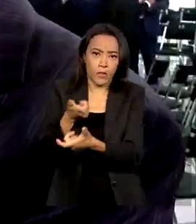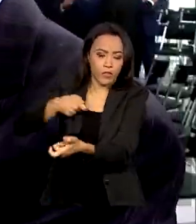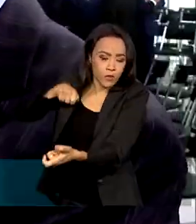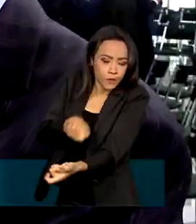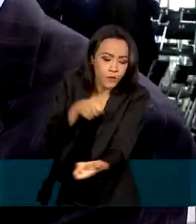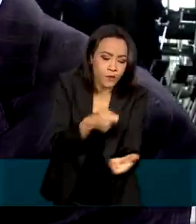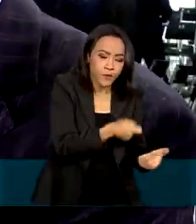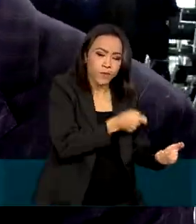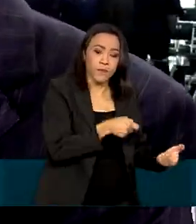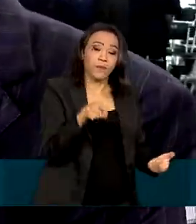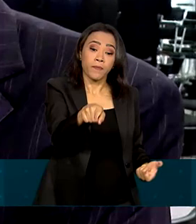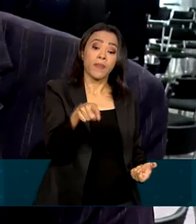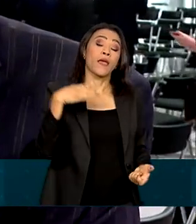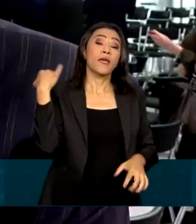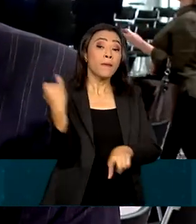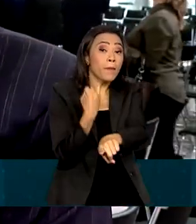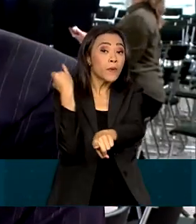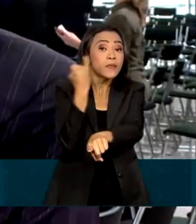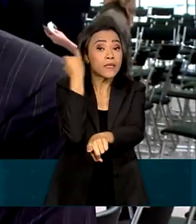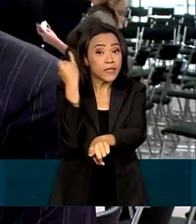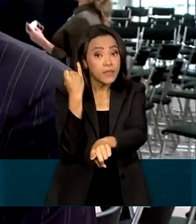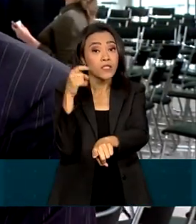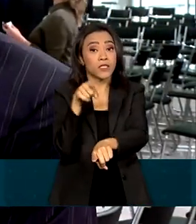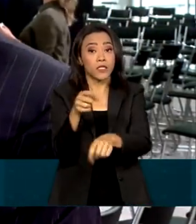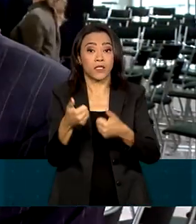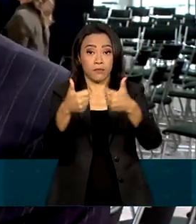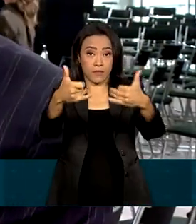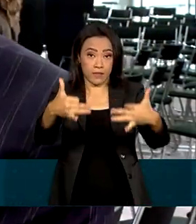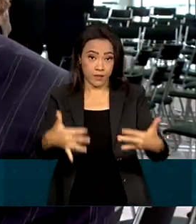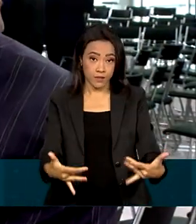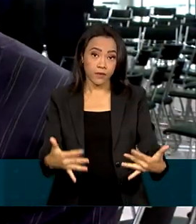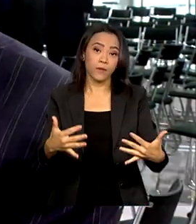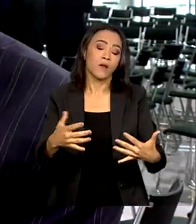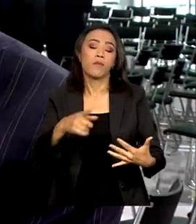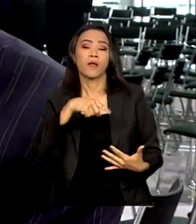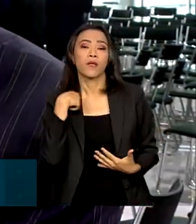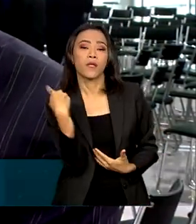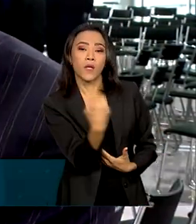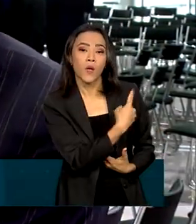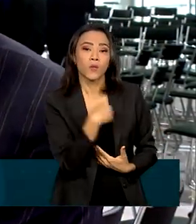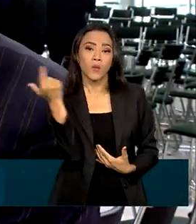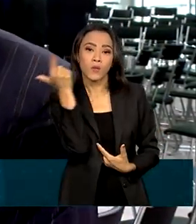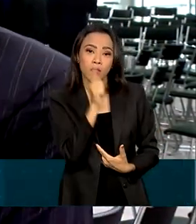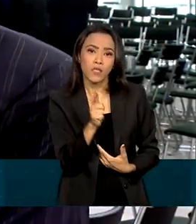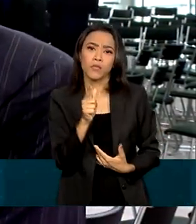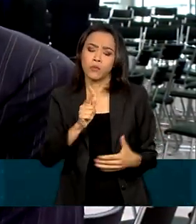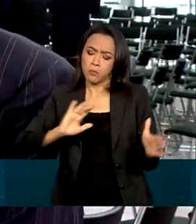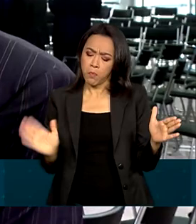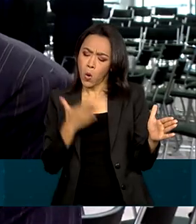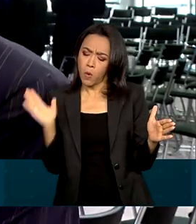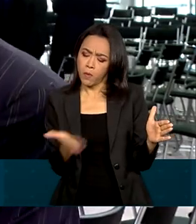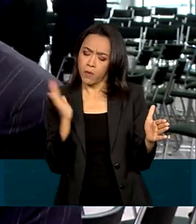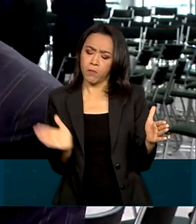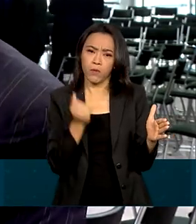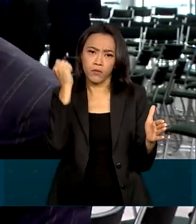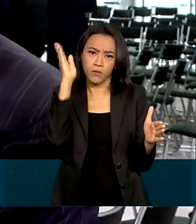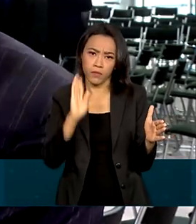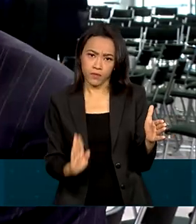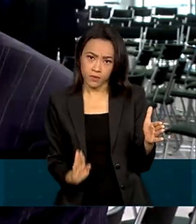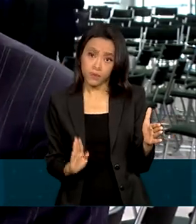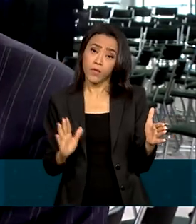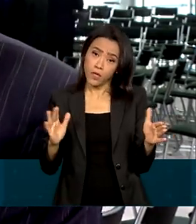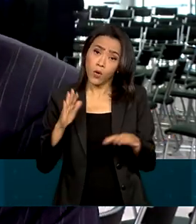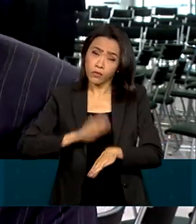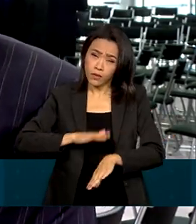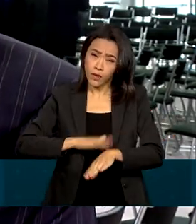fomentarmos e darmos facilidades para se produzir no Brasil. E na medida do possível, com o